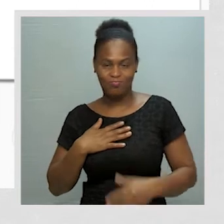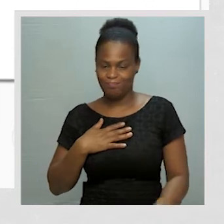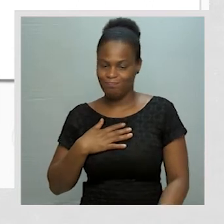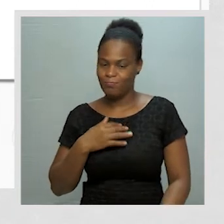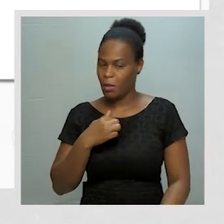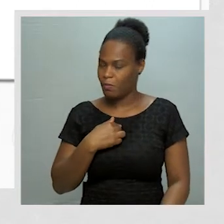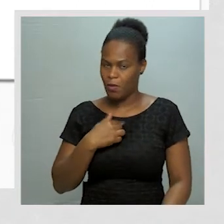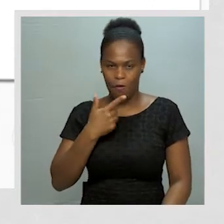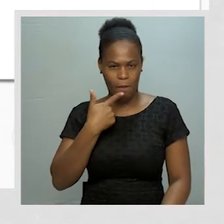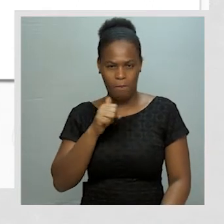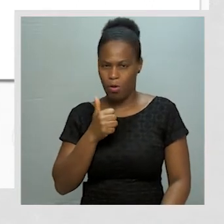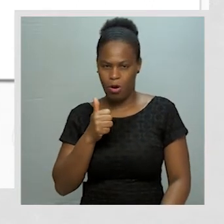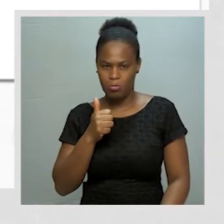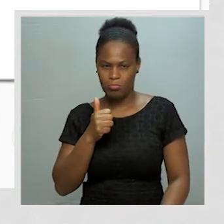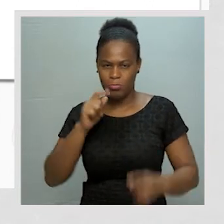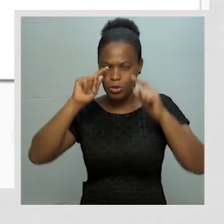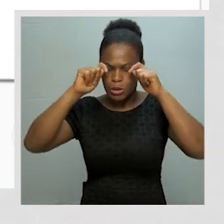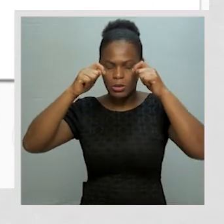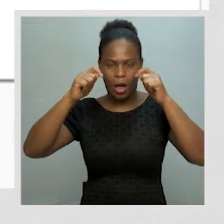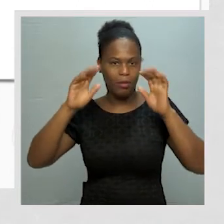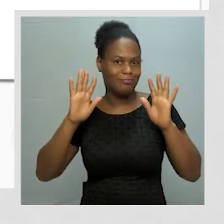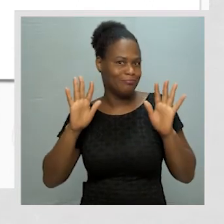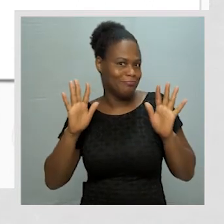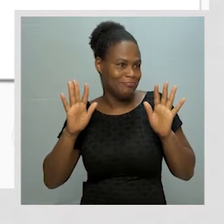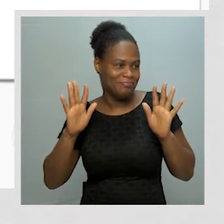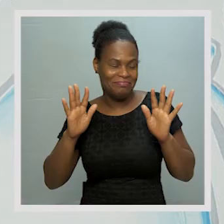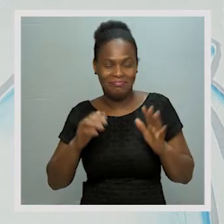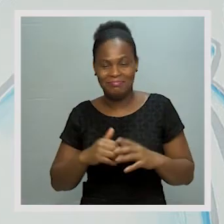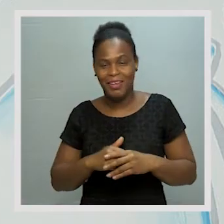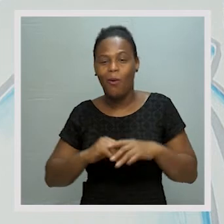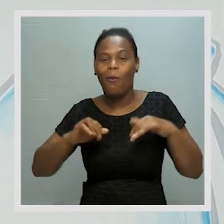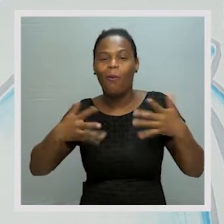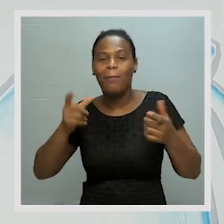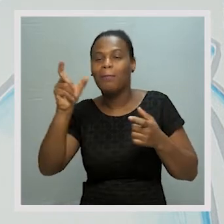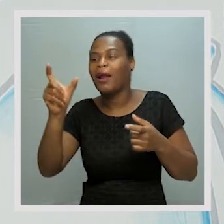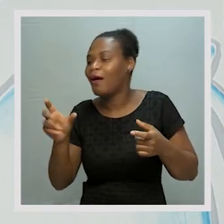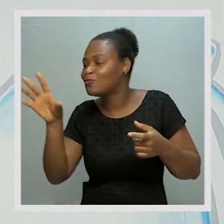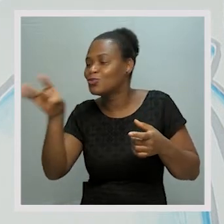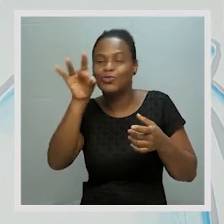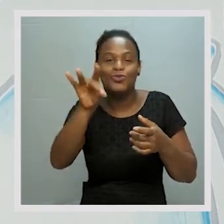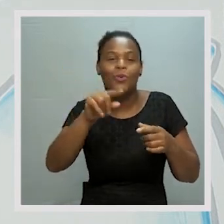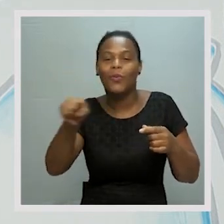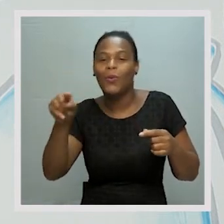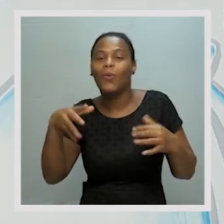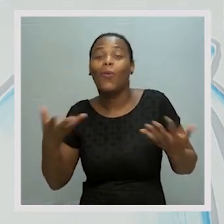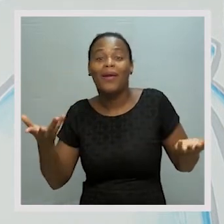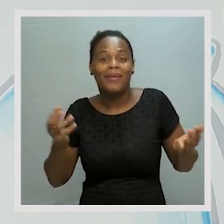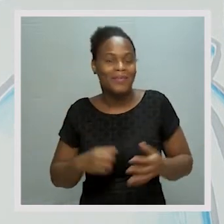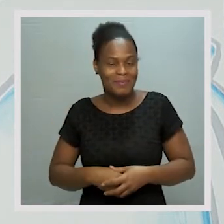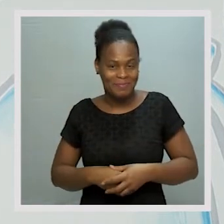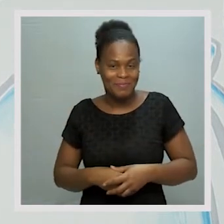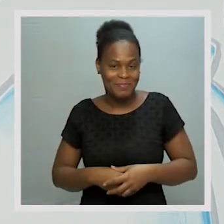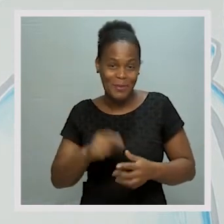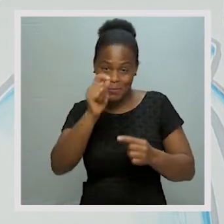devo esfregar os... Vocês vão ter que escolher uma dessas palavras para poderem